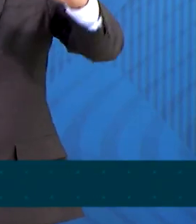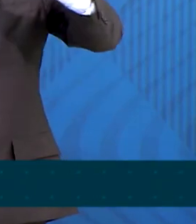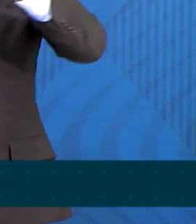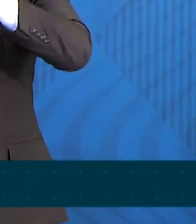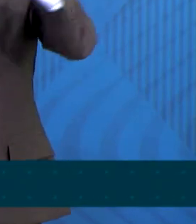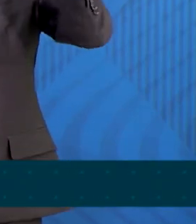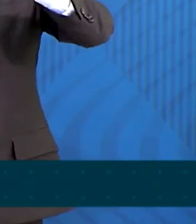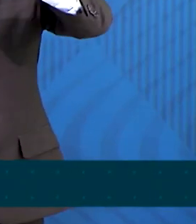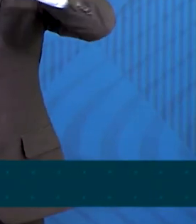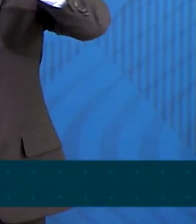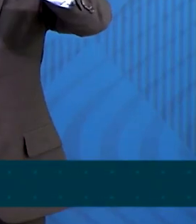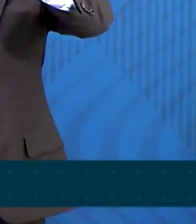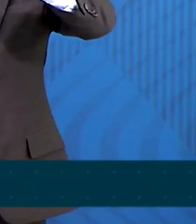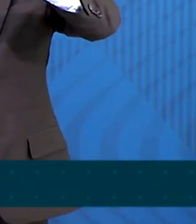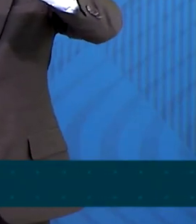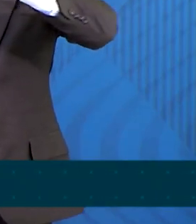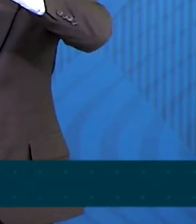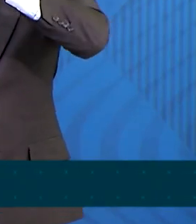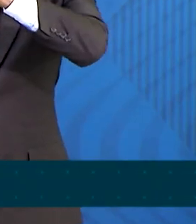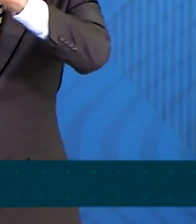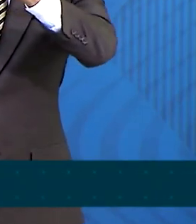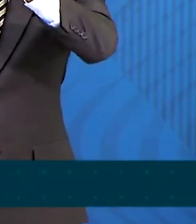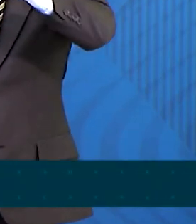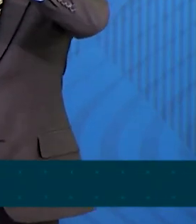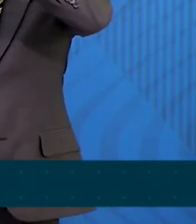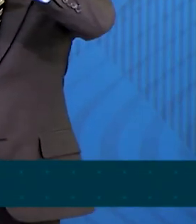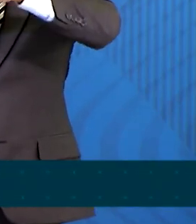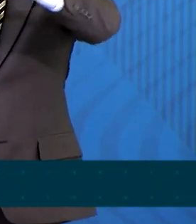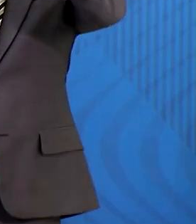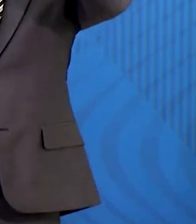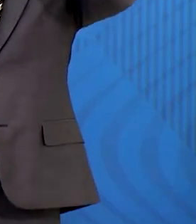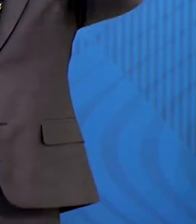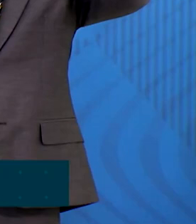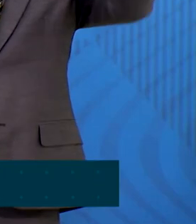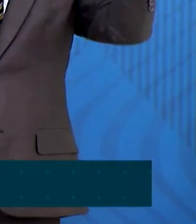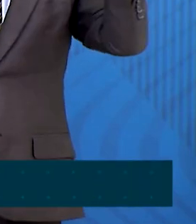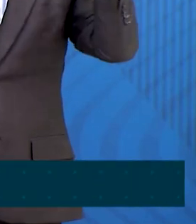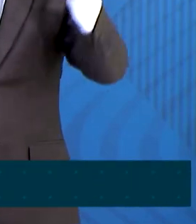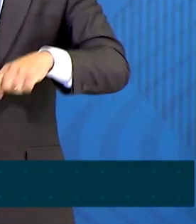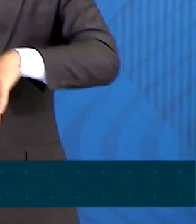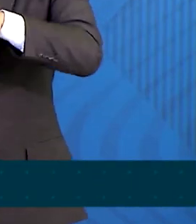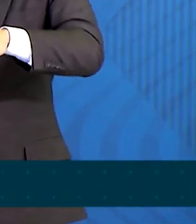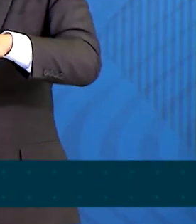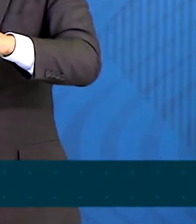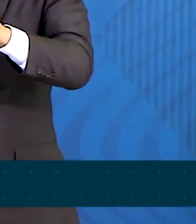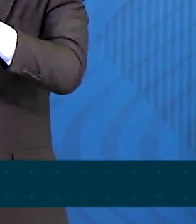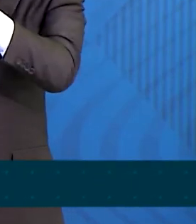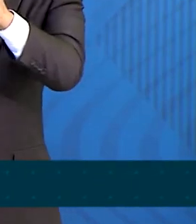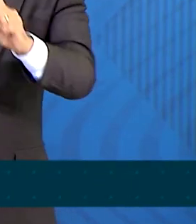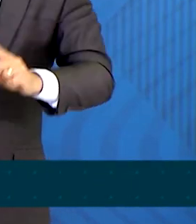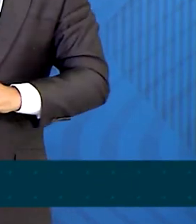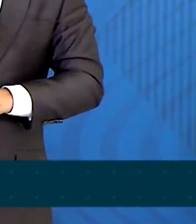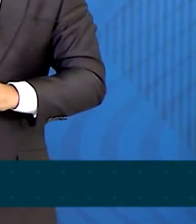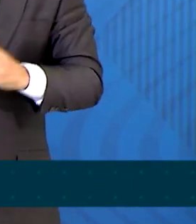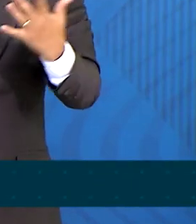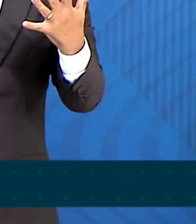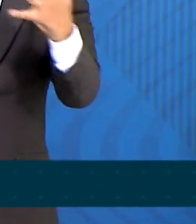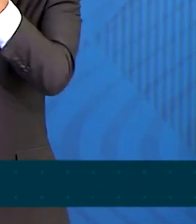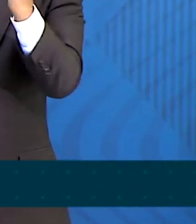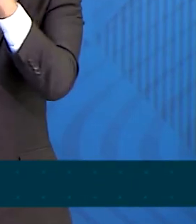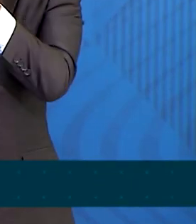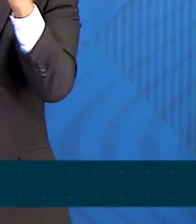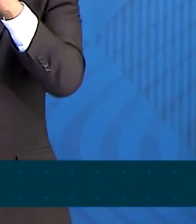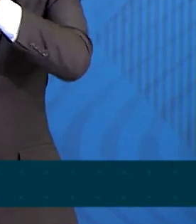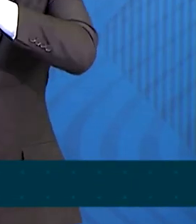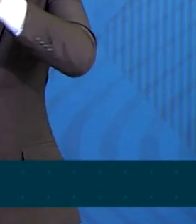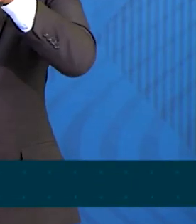E assim sendo, essa democratização se estende como um dos fatos mais positivos que a pandemia nos